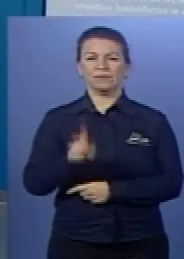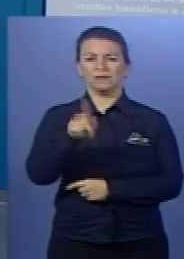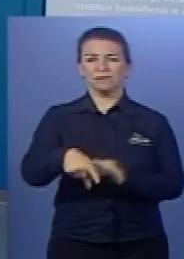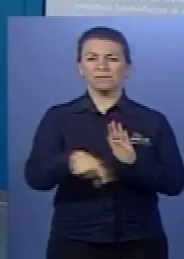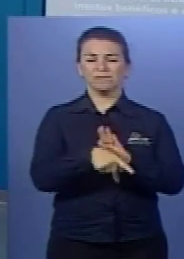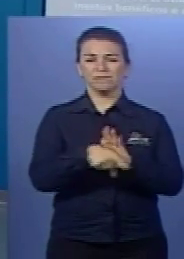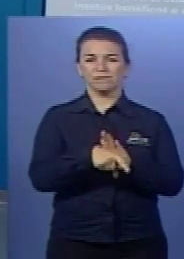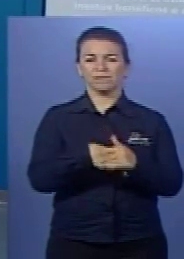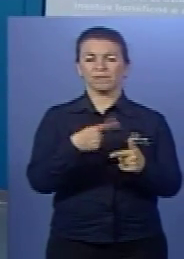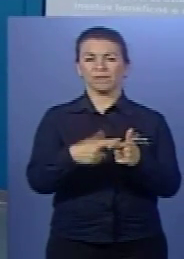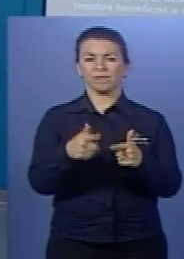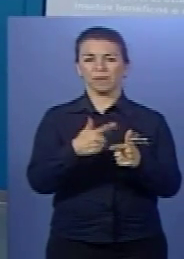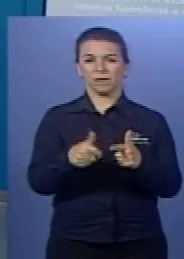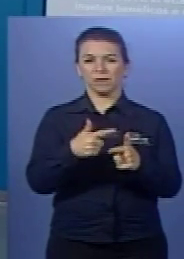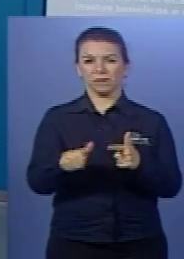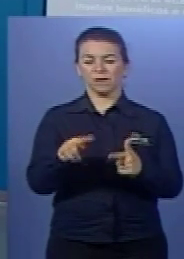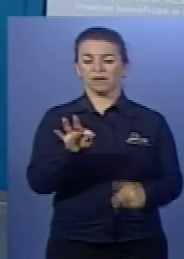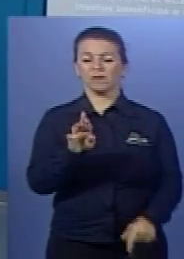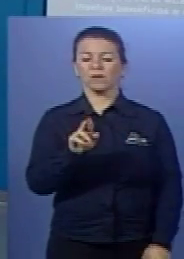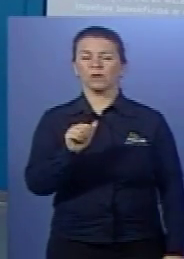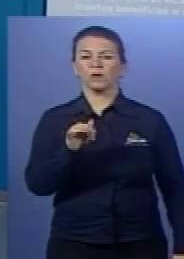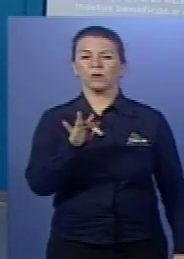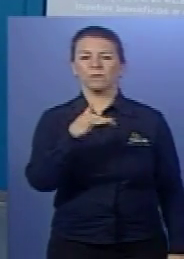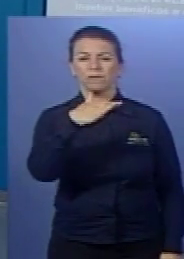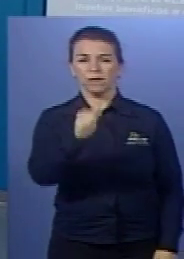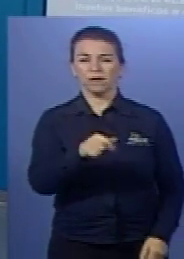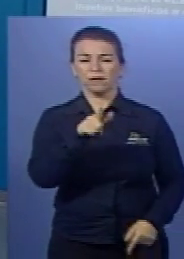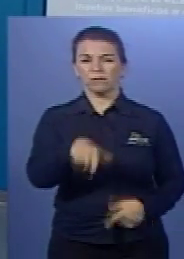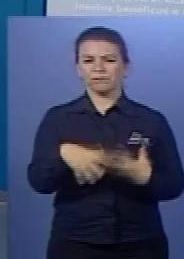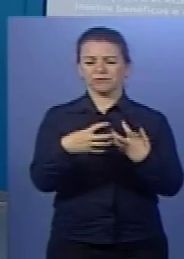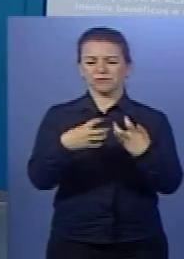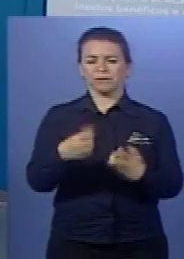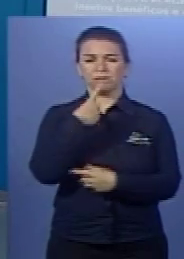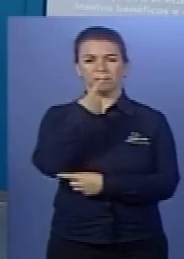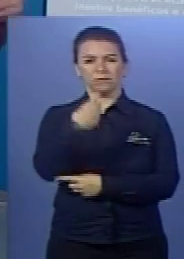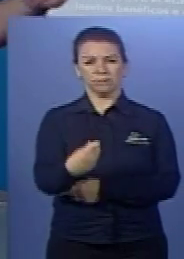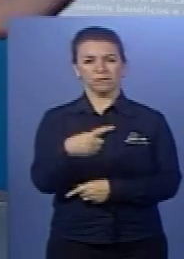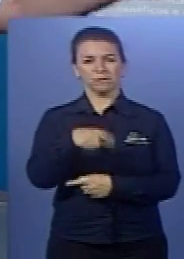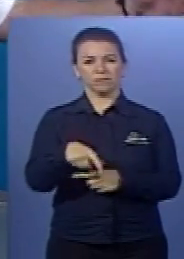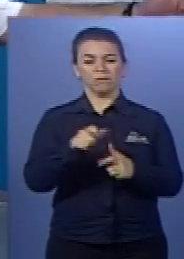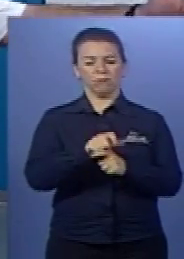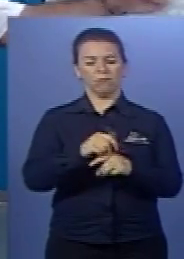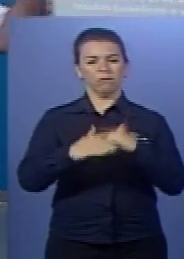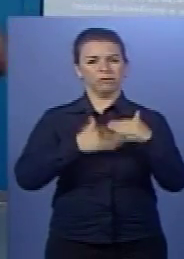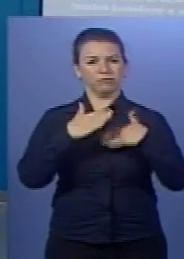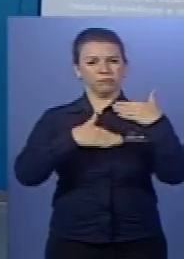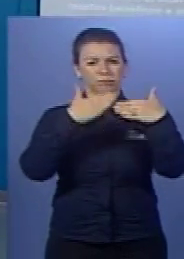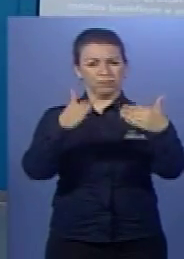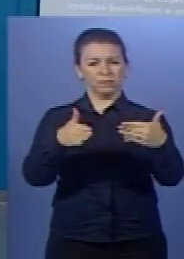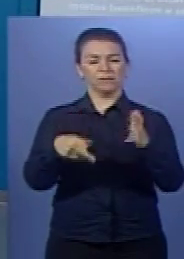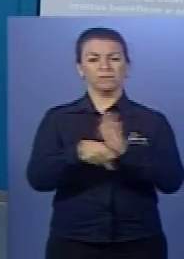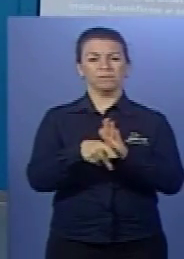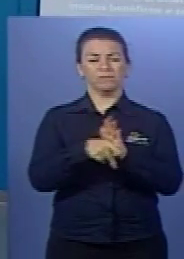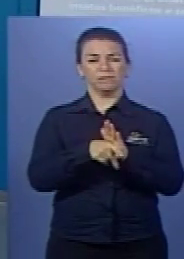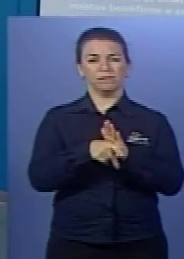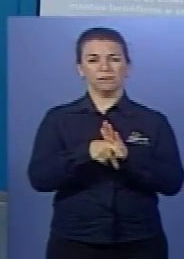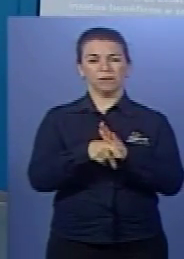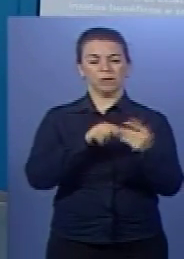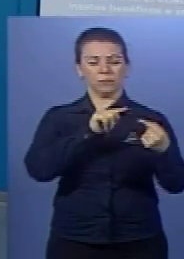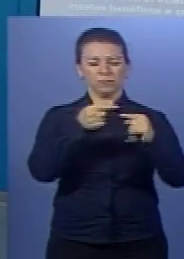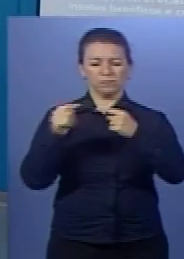processo chamado de magnificação trófica. É o acúmulo de poluentes de forma crescente na cadeia alimentar.